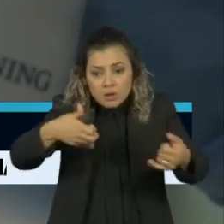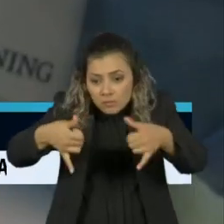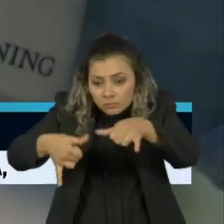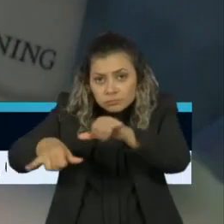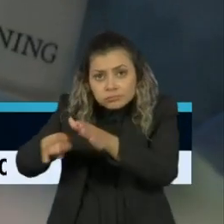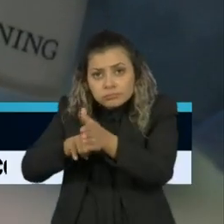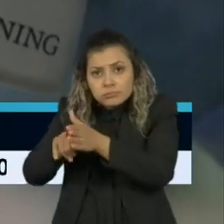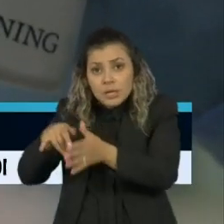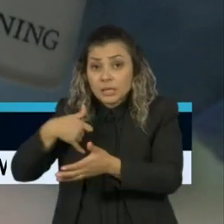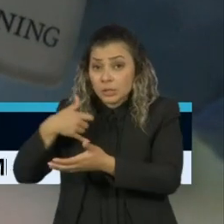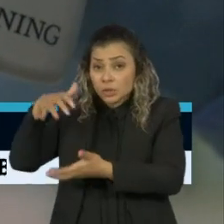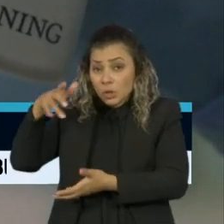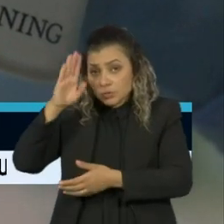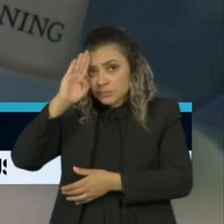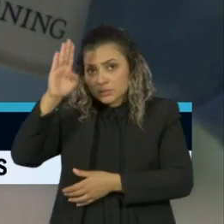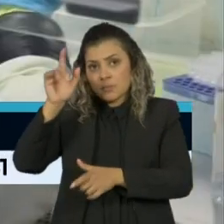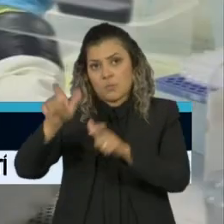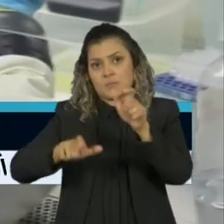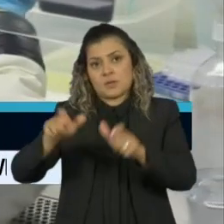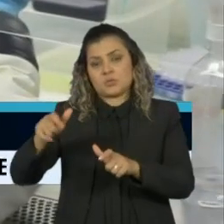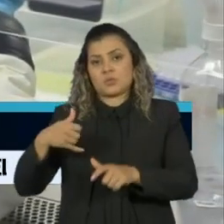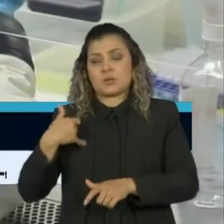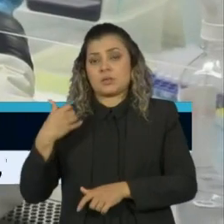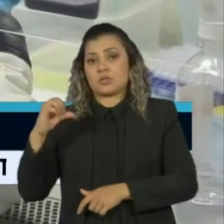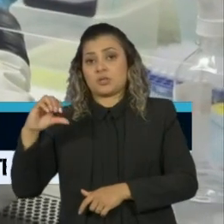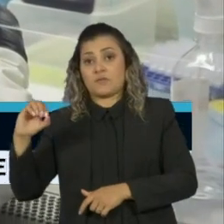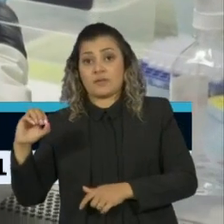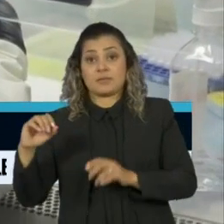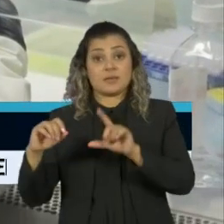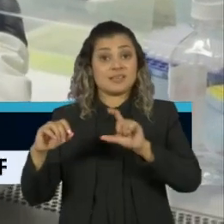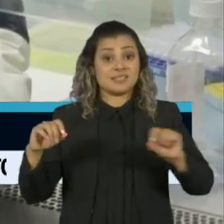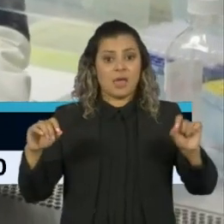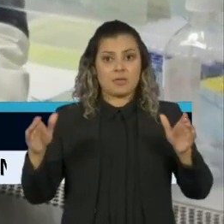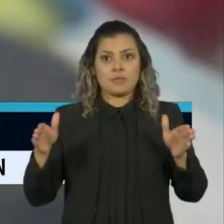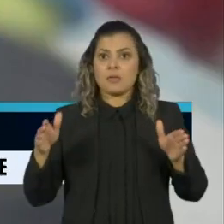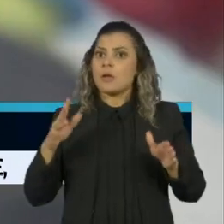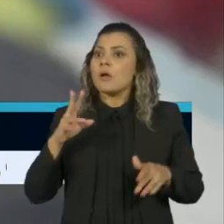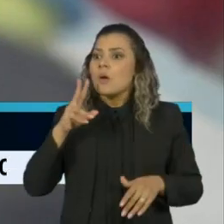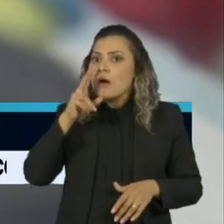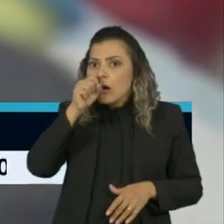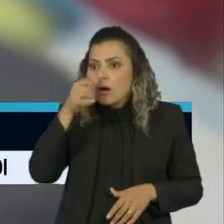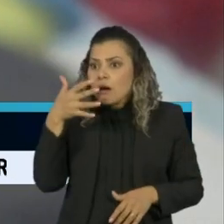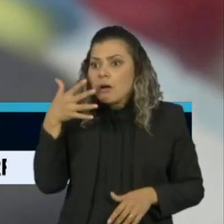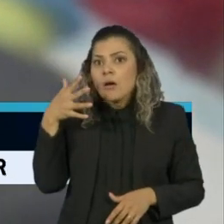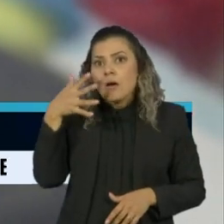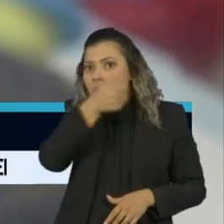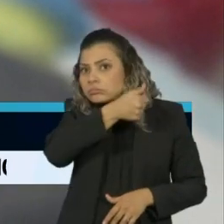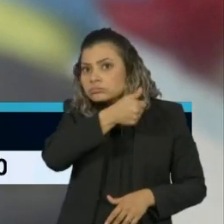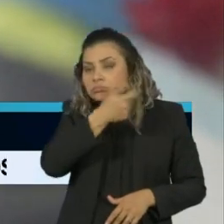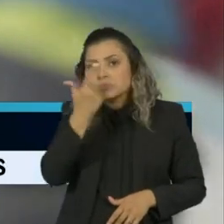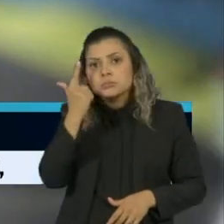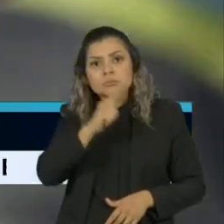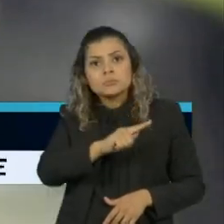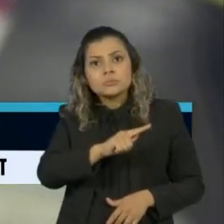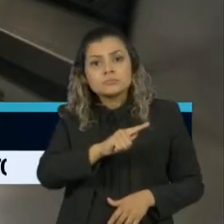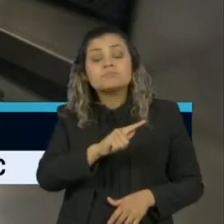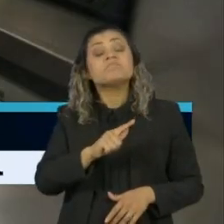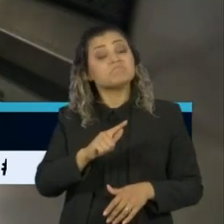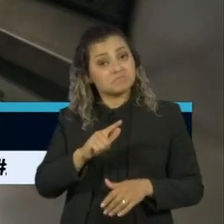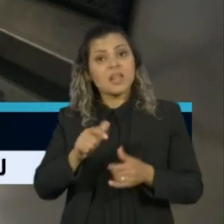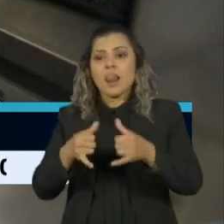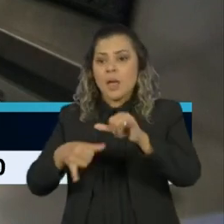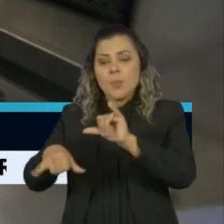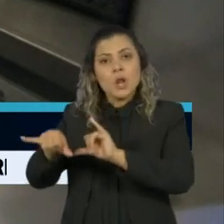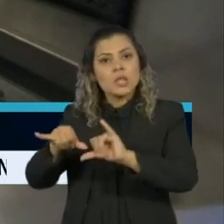principalmente os com idade entre 90 e 100 anos que resistiram à covid-19. Em laboratório, as